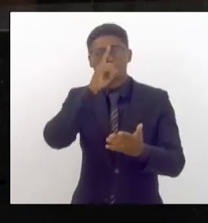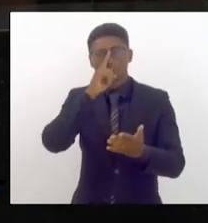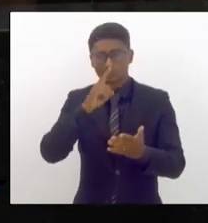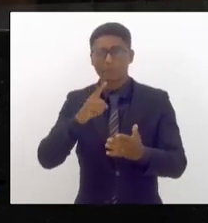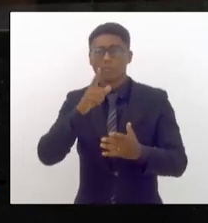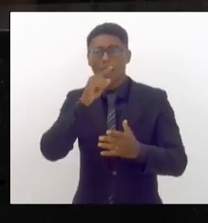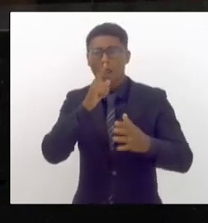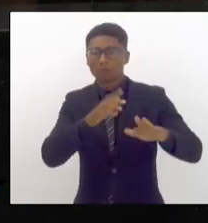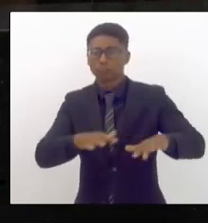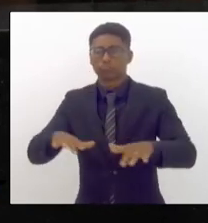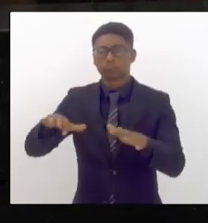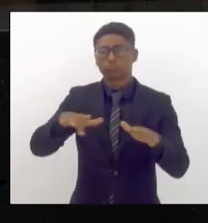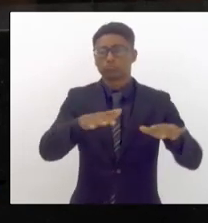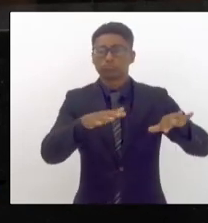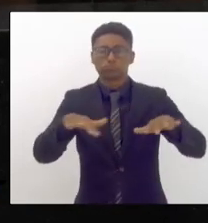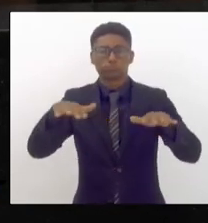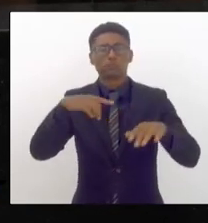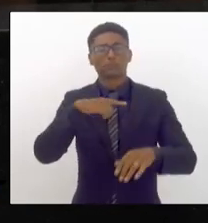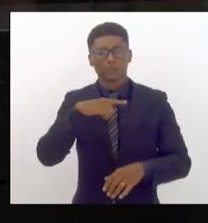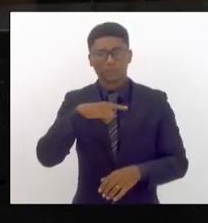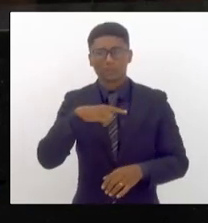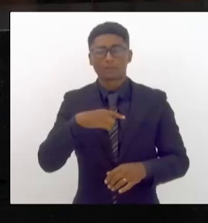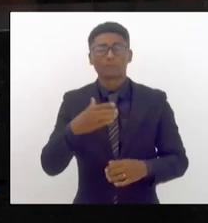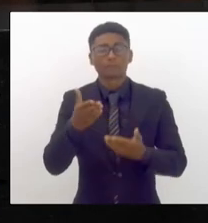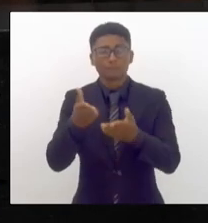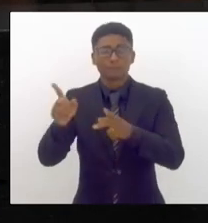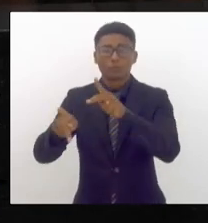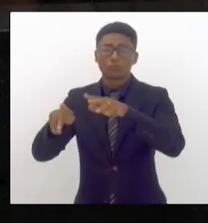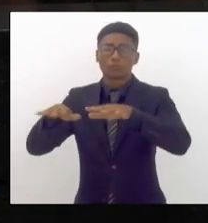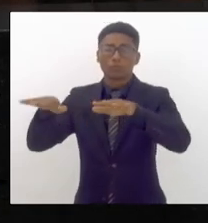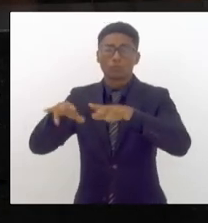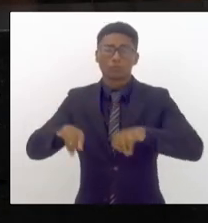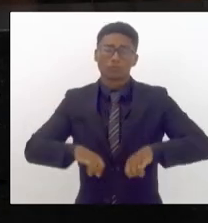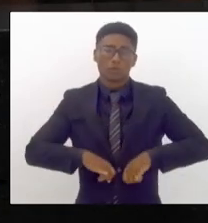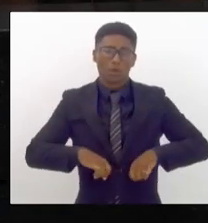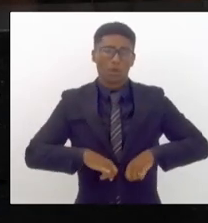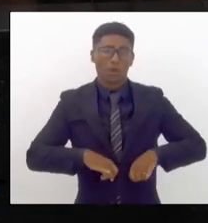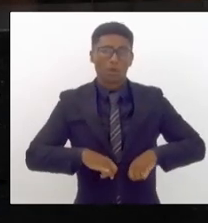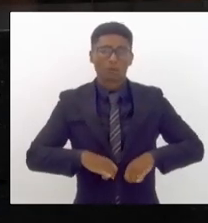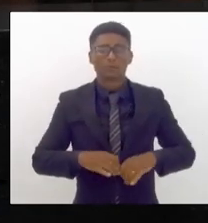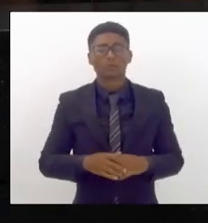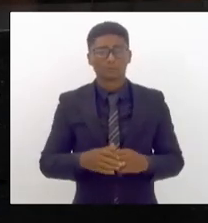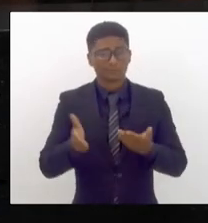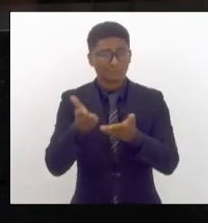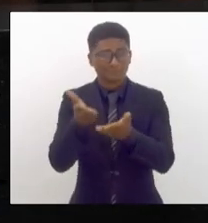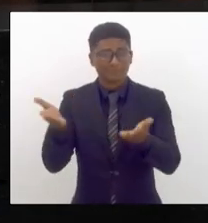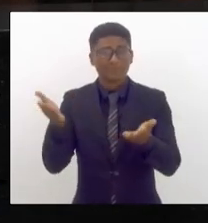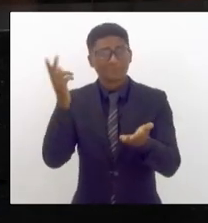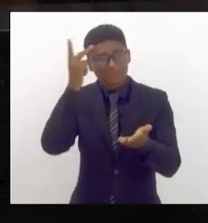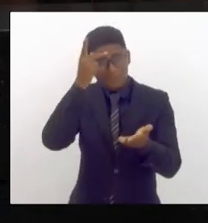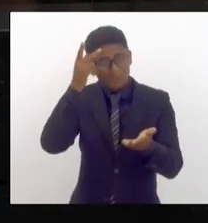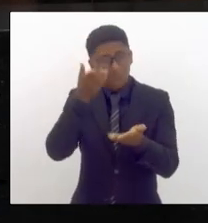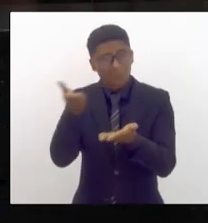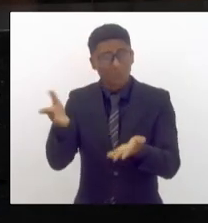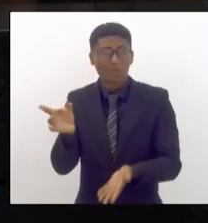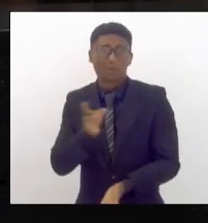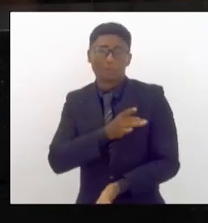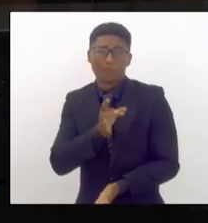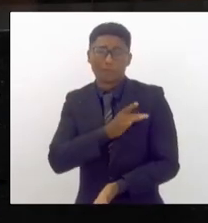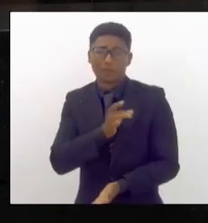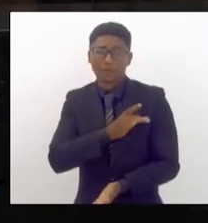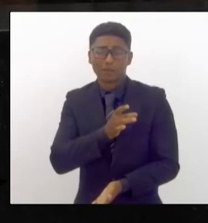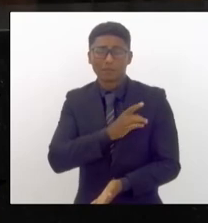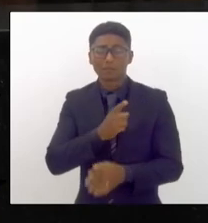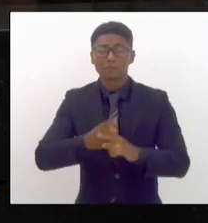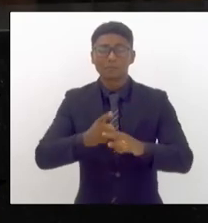enchentes e é um grande sofrimento para a população que vive esse temor tendo suas